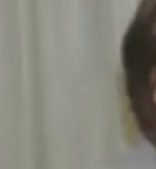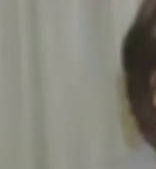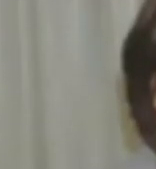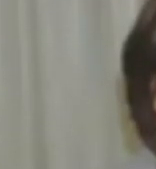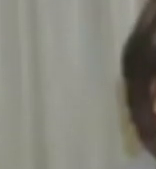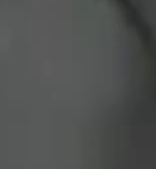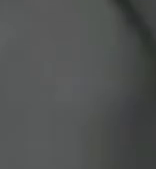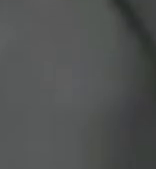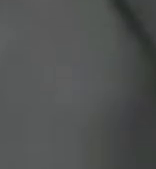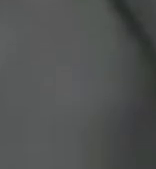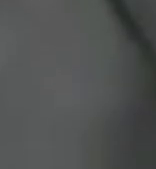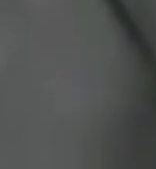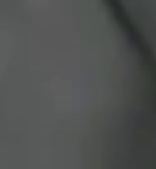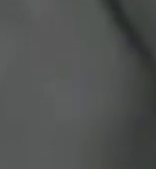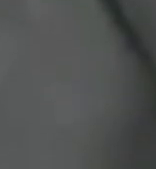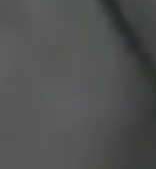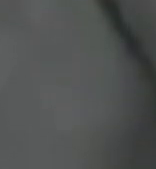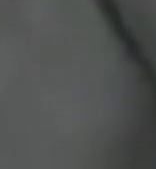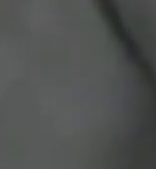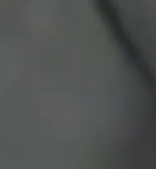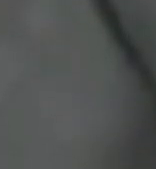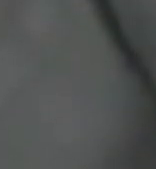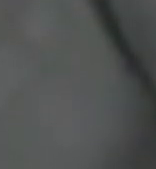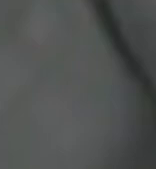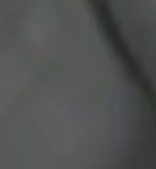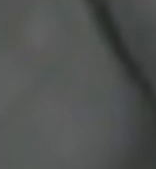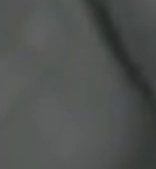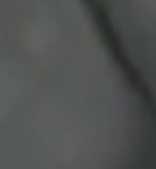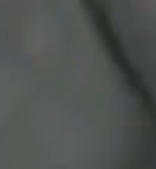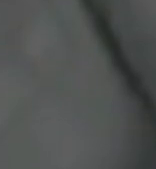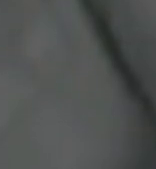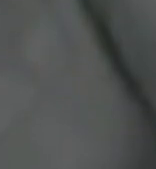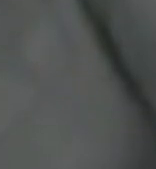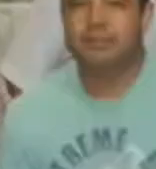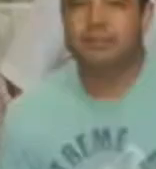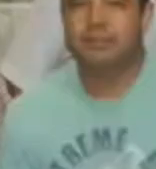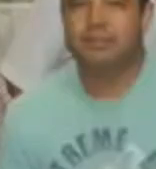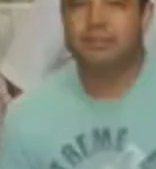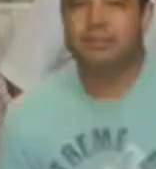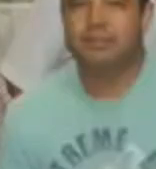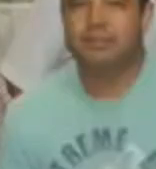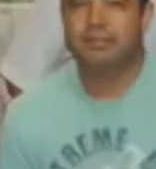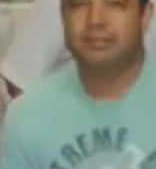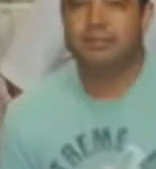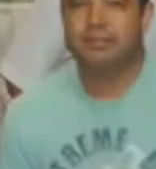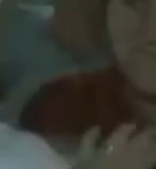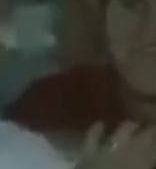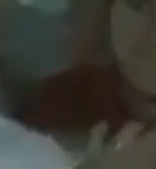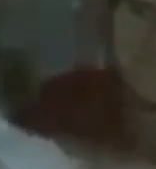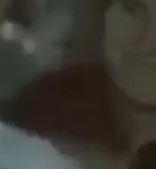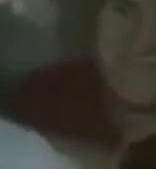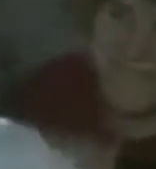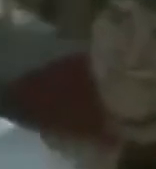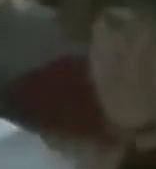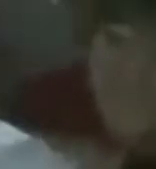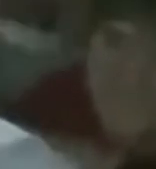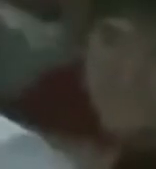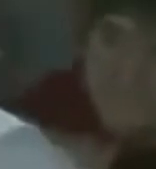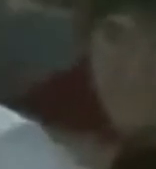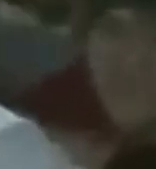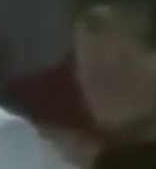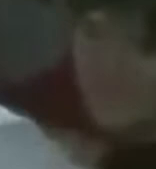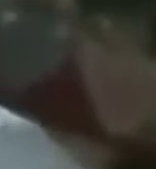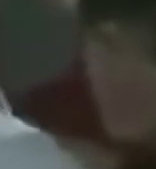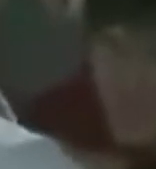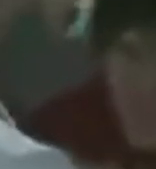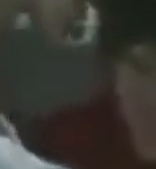dos Municípios, a FECAM, entidade da qual passou a ser presidente em 2013. Neste mesmo ano, Pedro